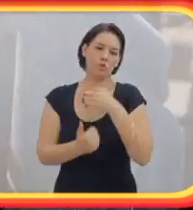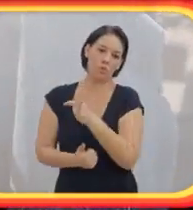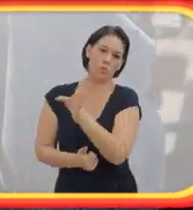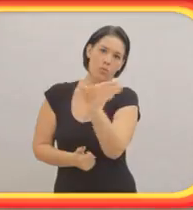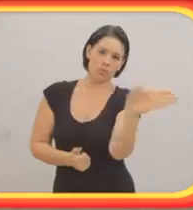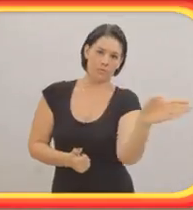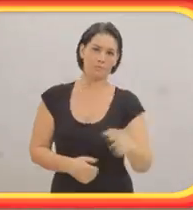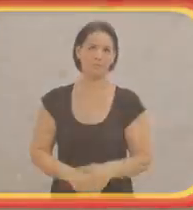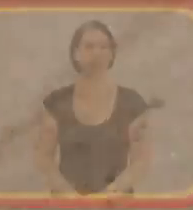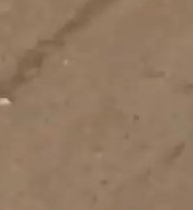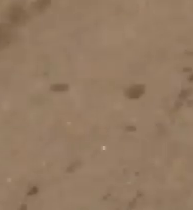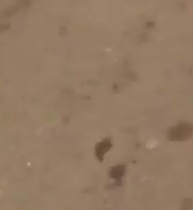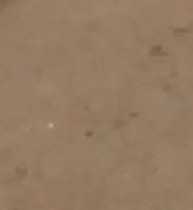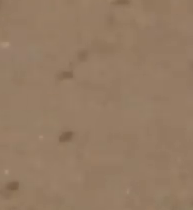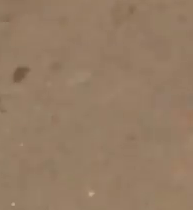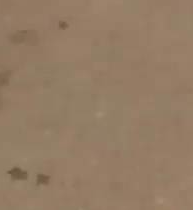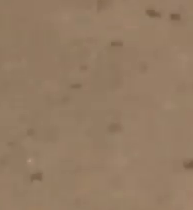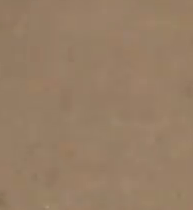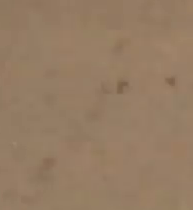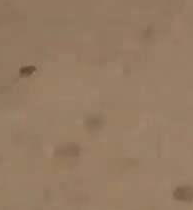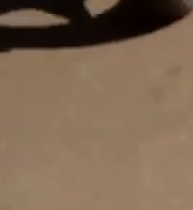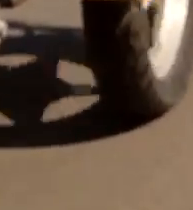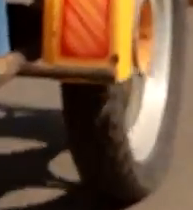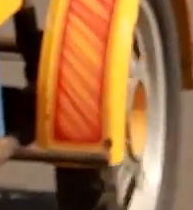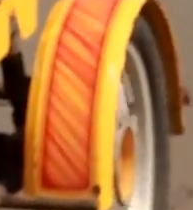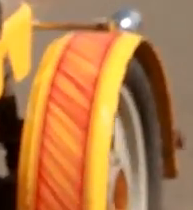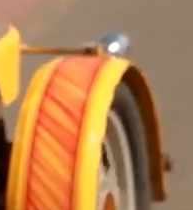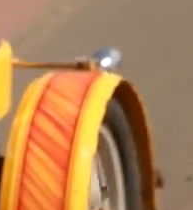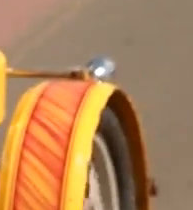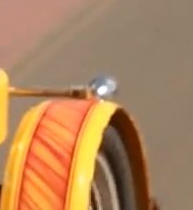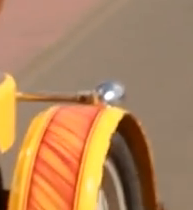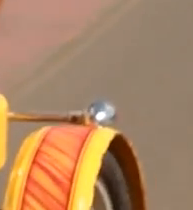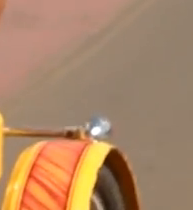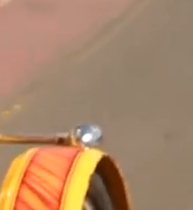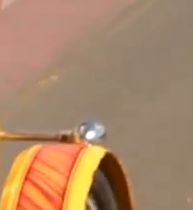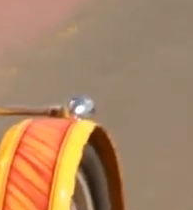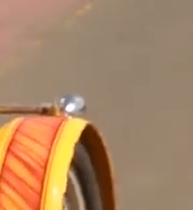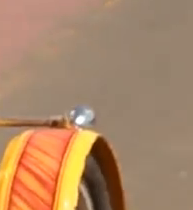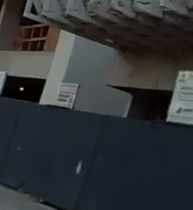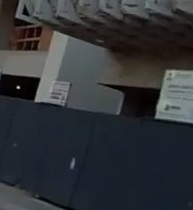alguma curva mais acentuada. Eduardo e Luiz Fernando passeiam de triciclo pela rua.